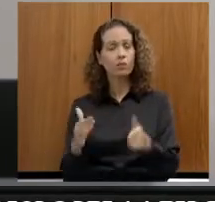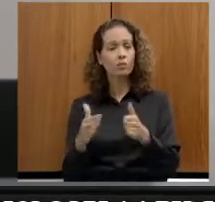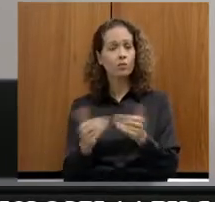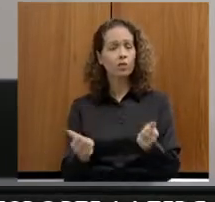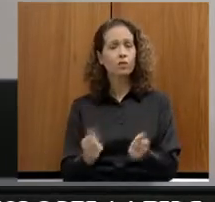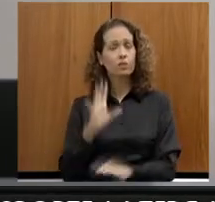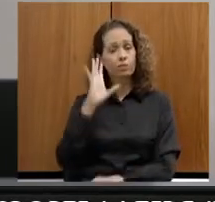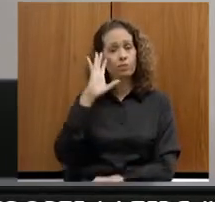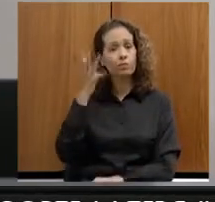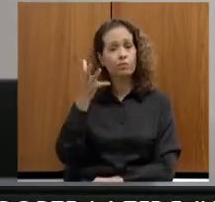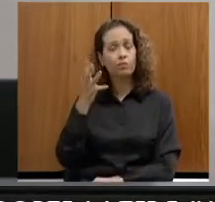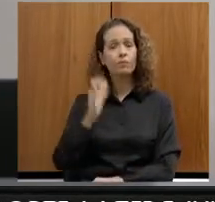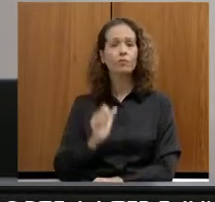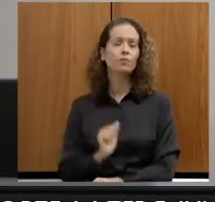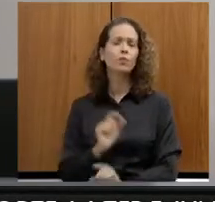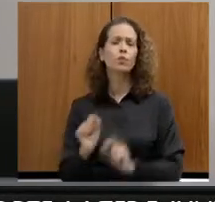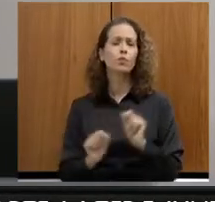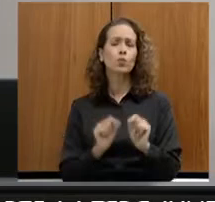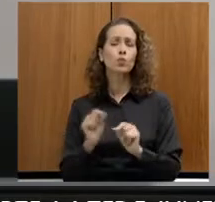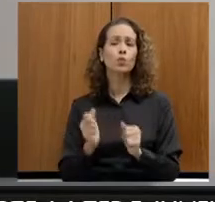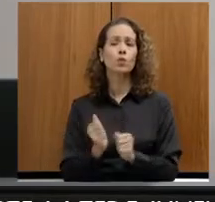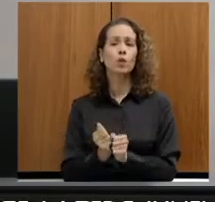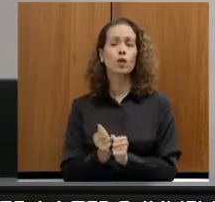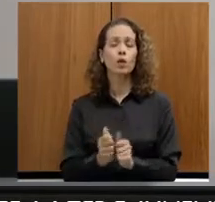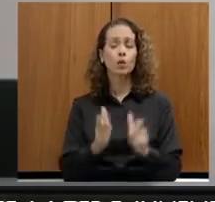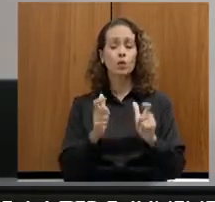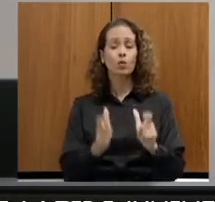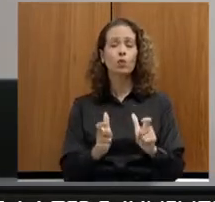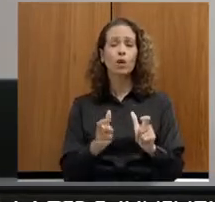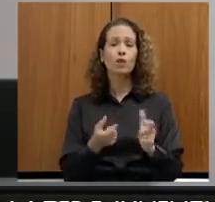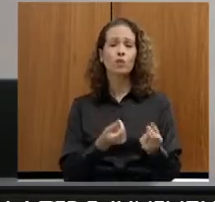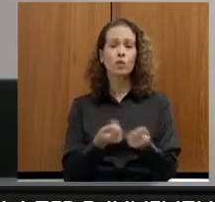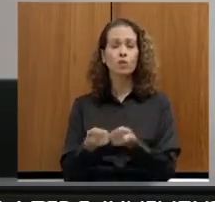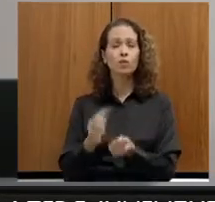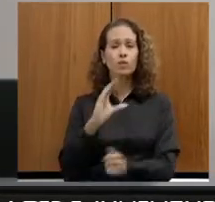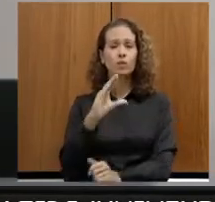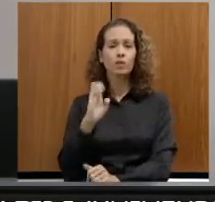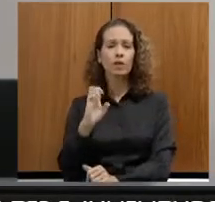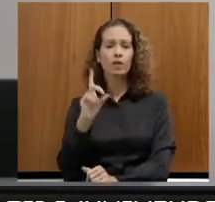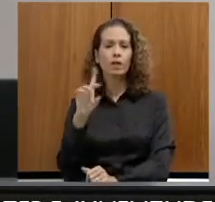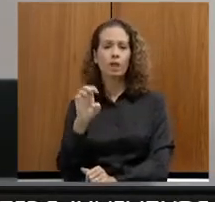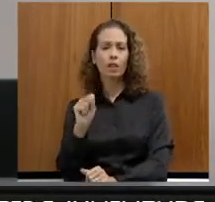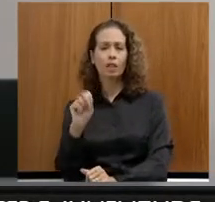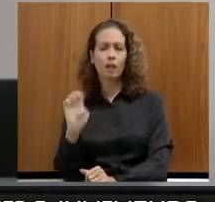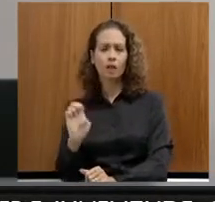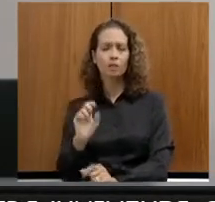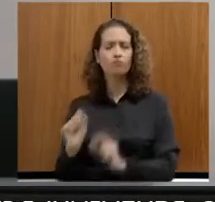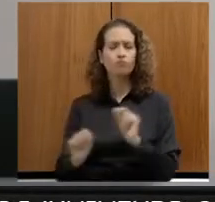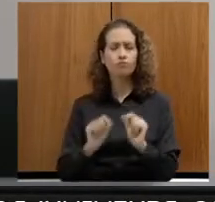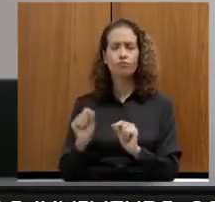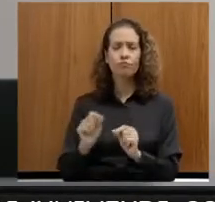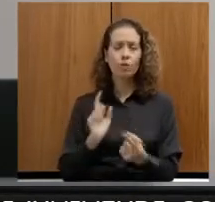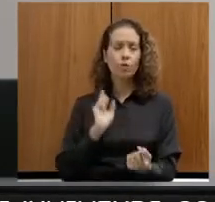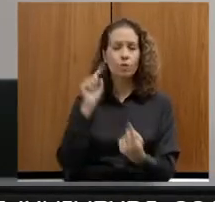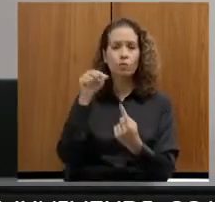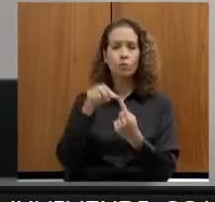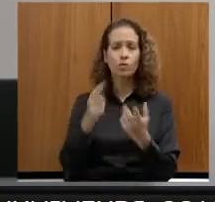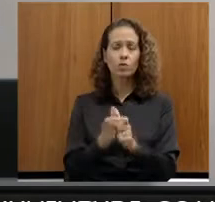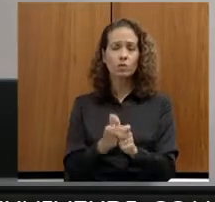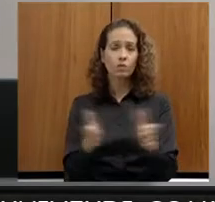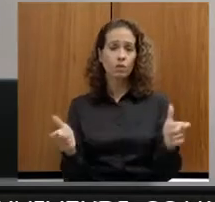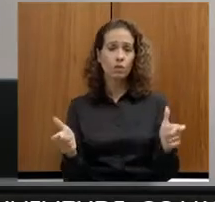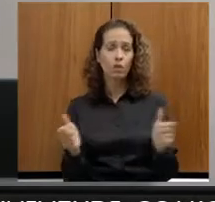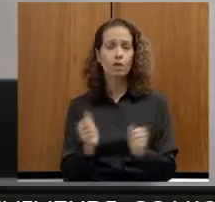providências para ampliar a alocação de recursos na CEDES, com vistas a incrementar sua atuação e